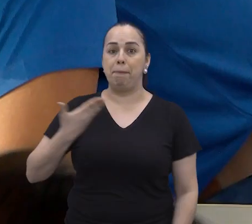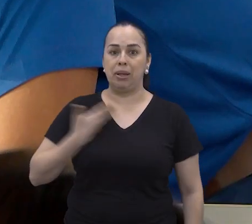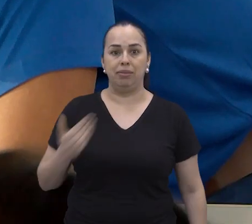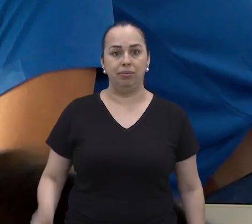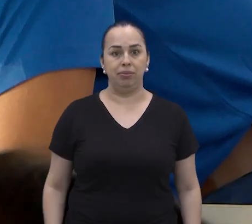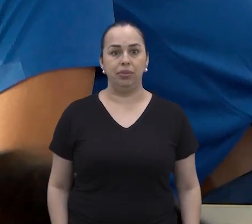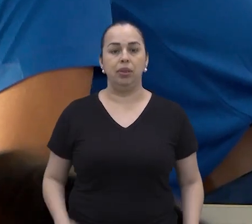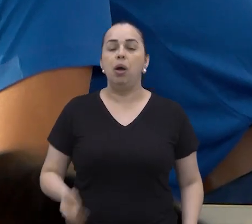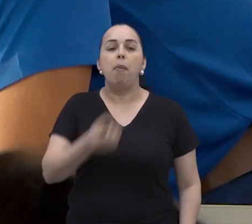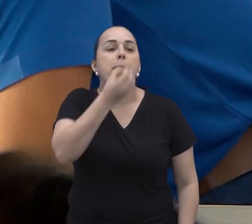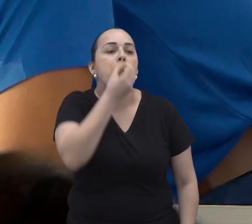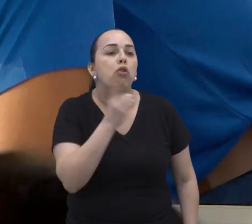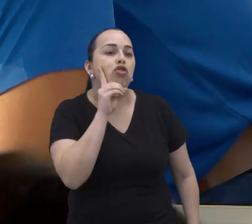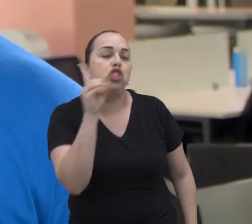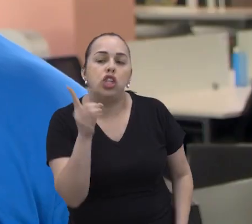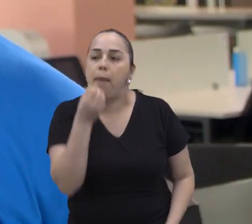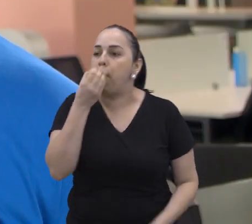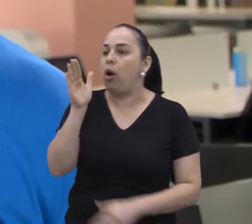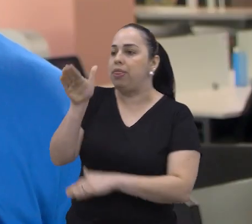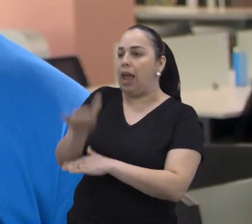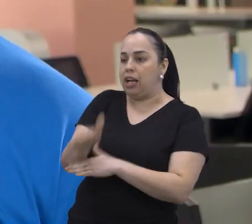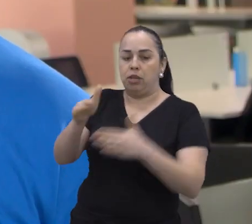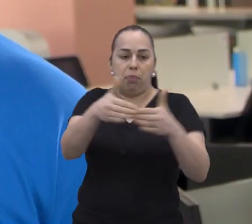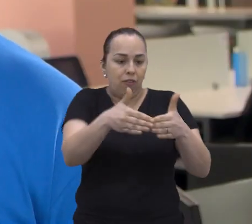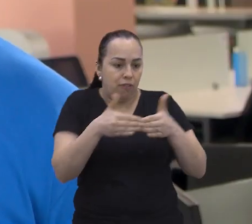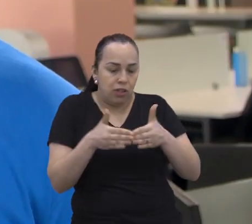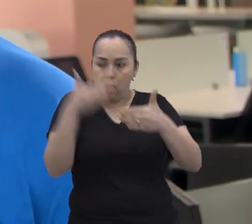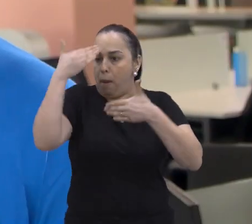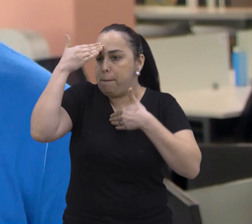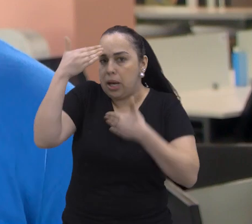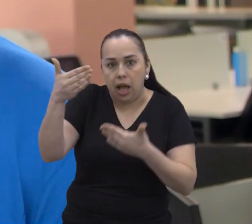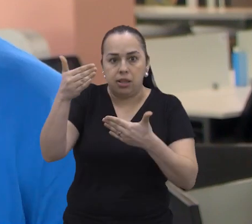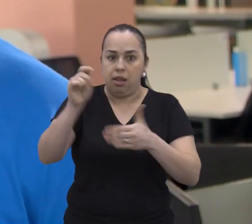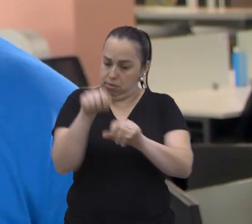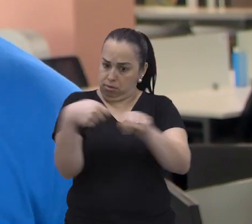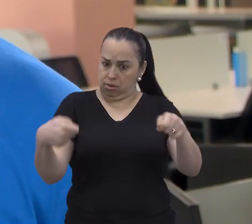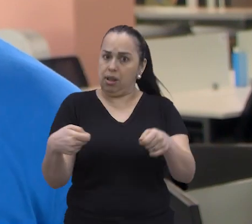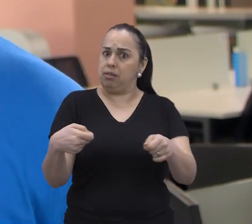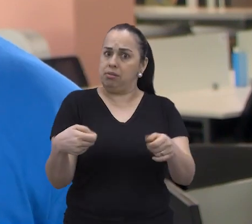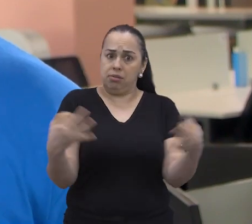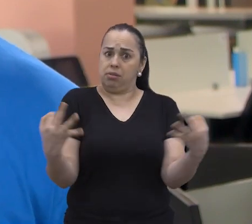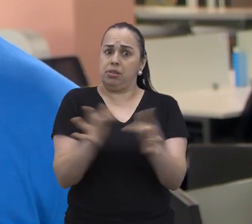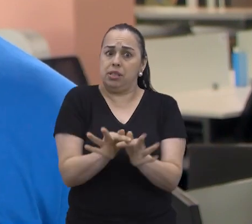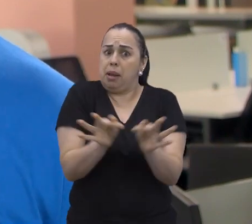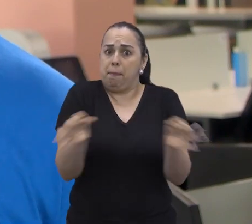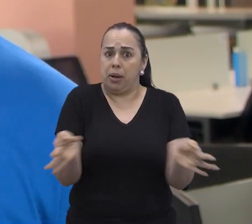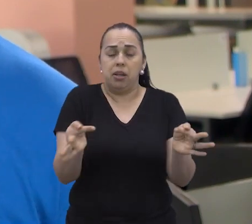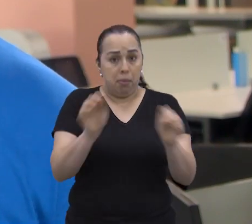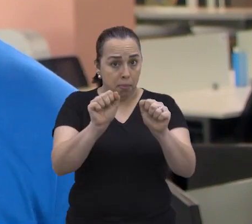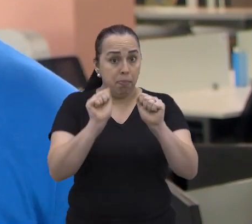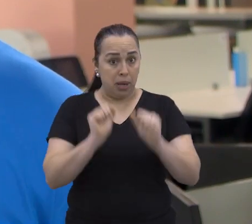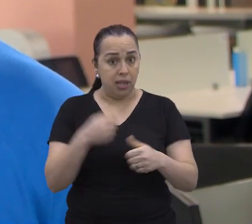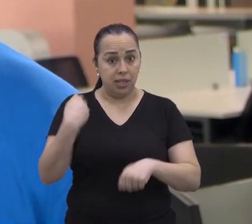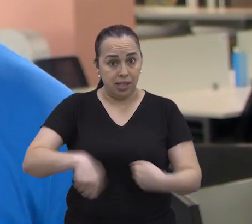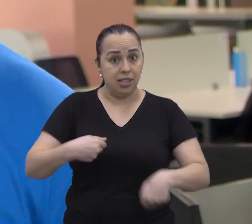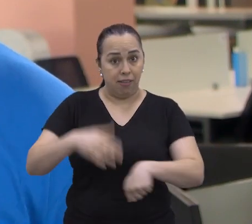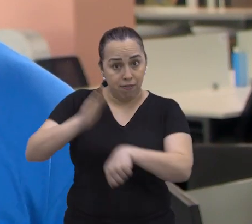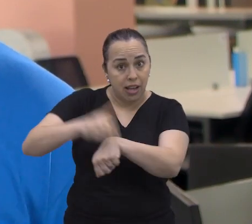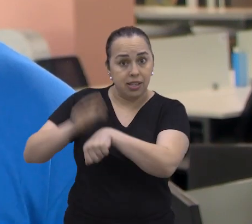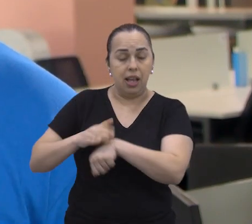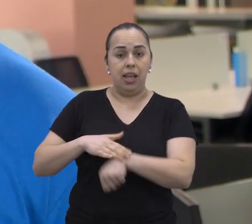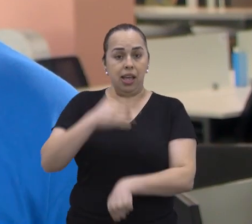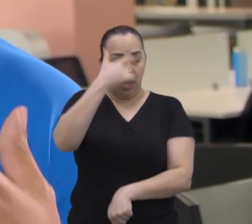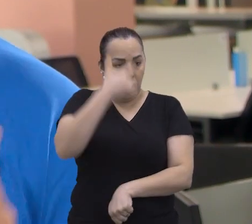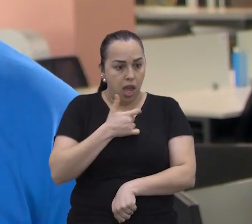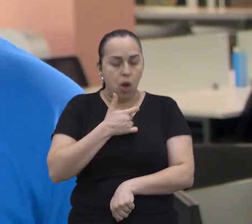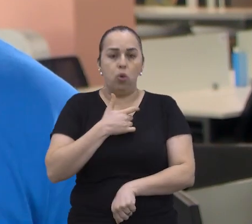clima de amizade entre os colegas. Bom dia, boa tarde, boa noite, por favor, com licença, obrigado. São palavras mágicas. Você precisa inserir isso no